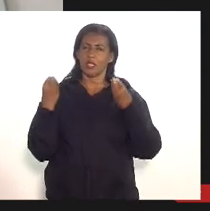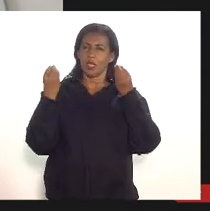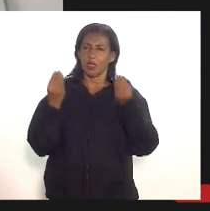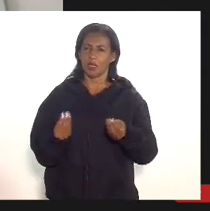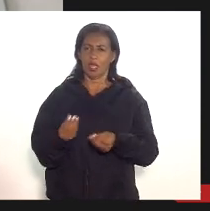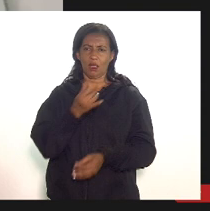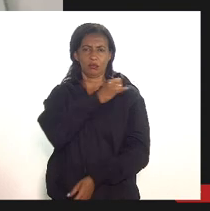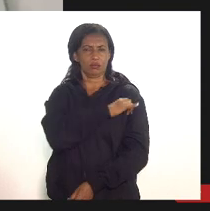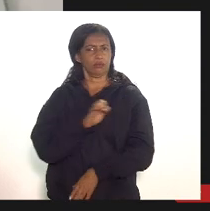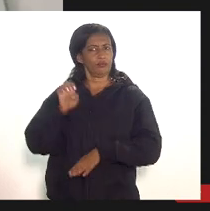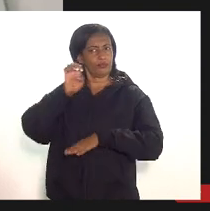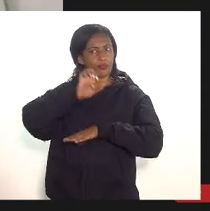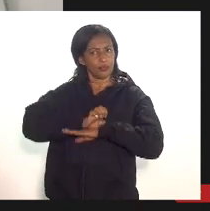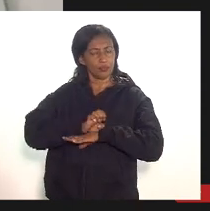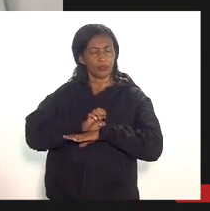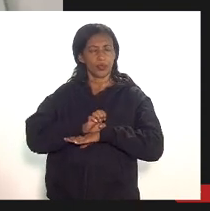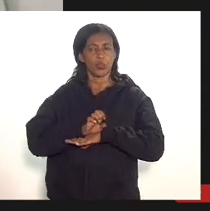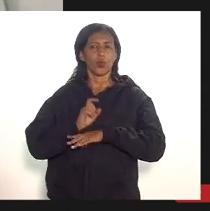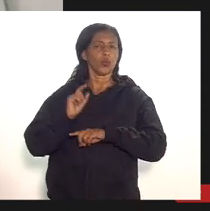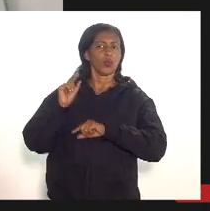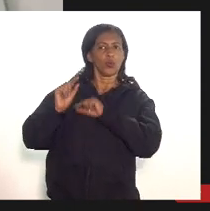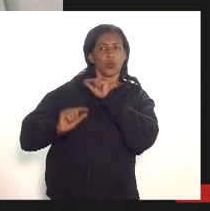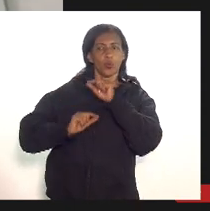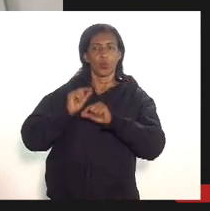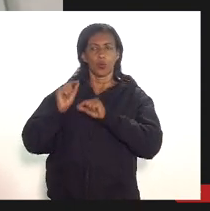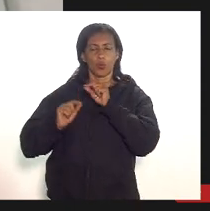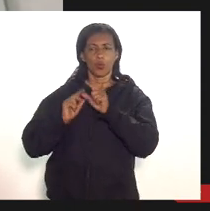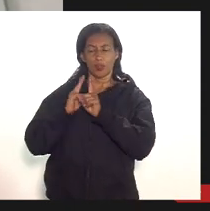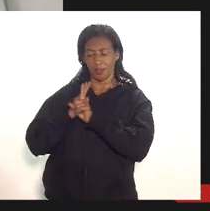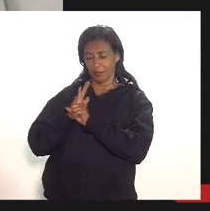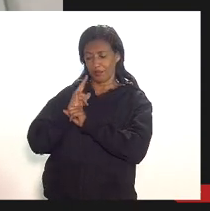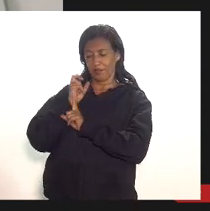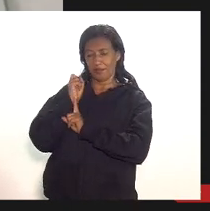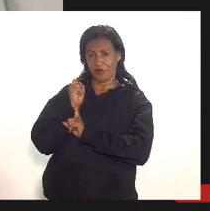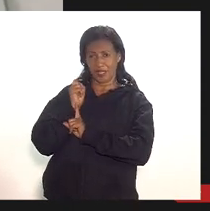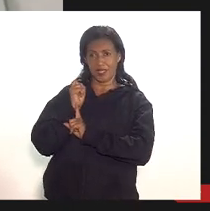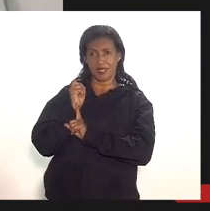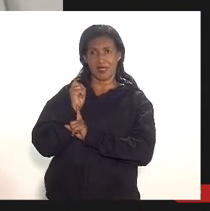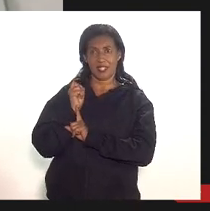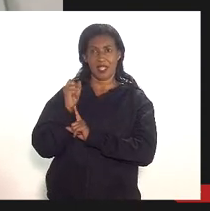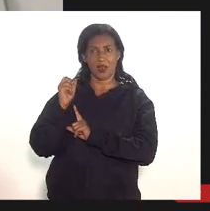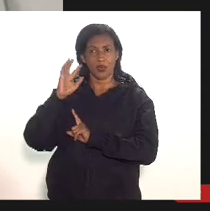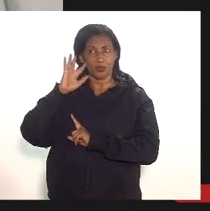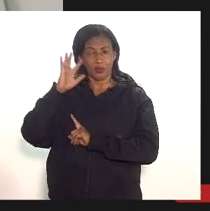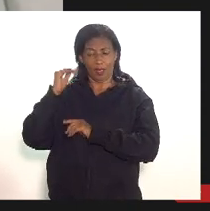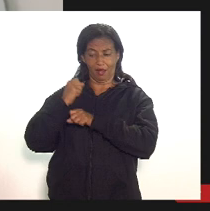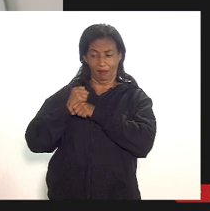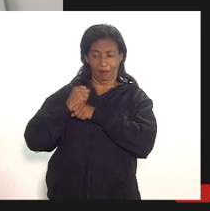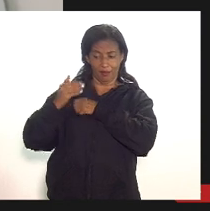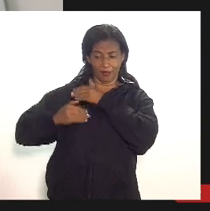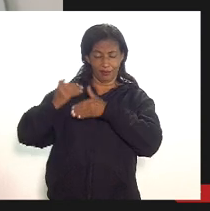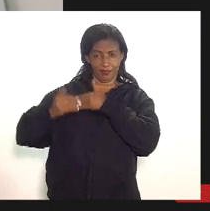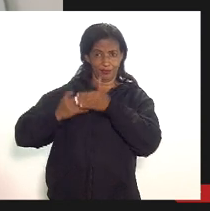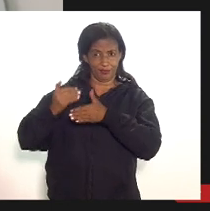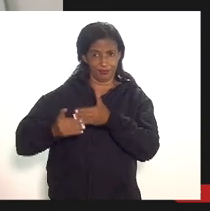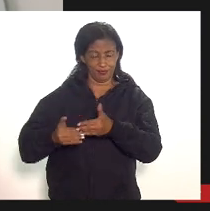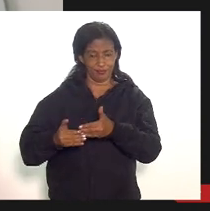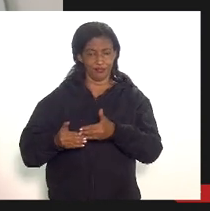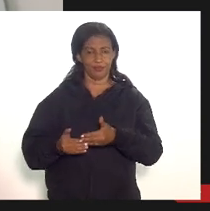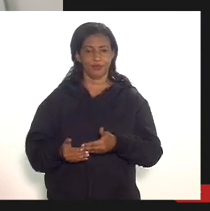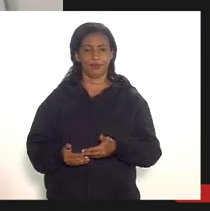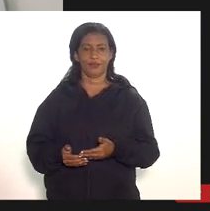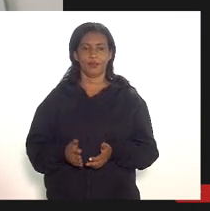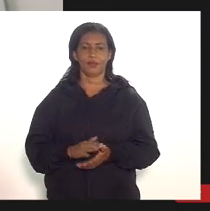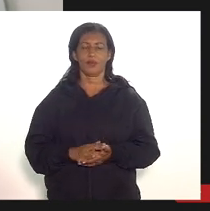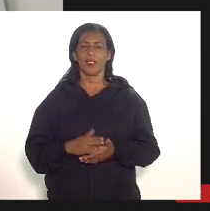Rio de Janeiro aquilo que vem sendo nos vem sendo tomado ao longo desses anos então era isso que eu gostaria de estar colocando